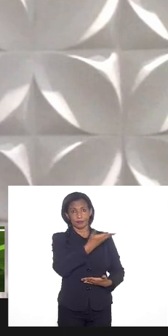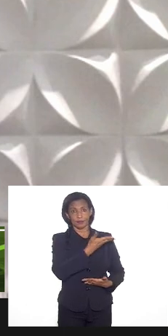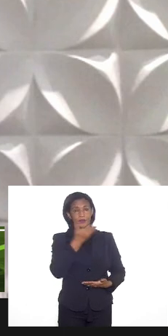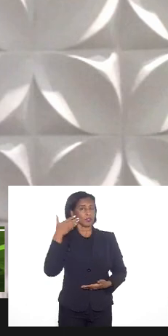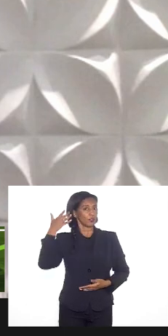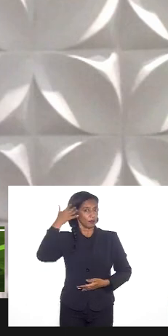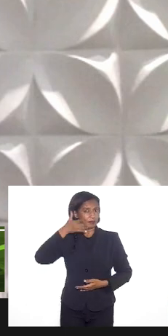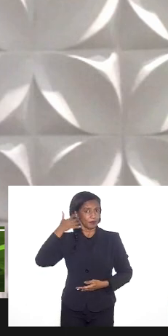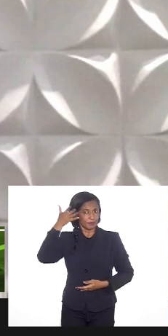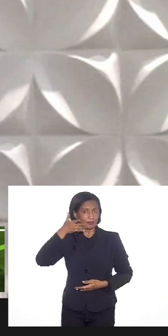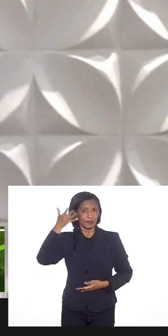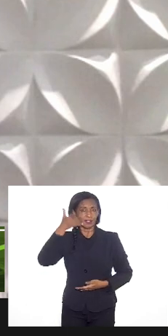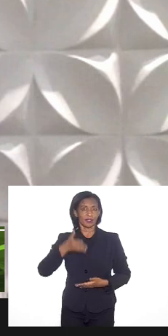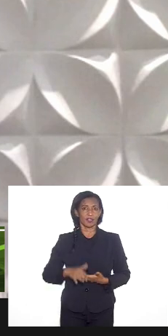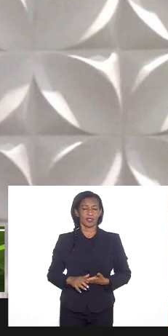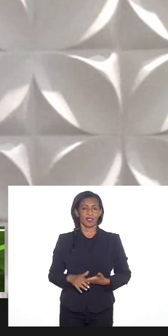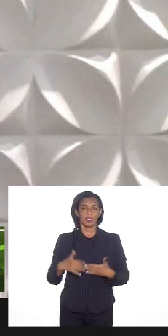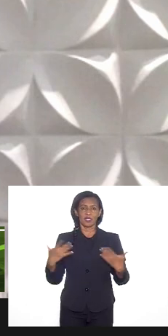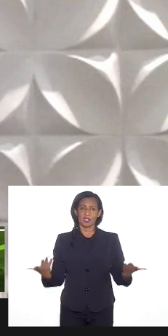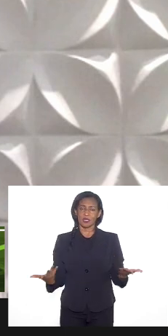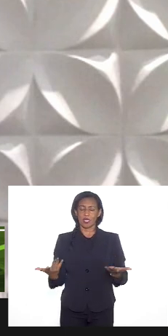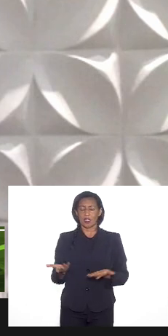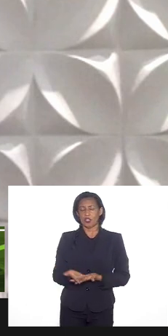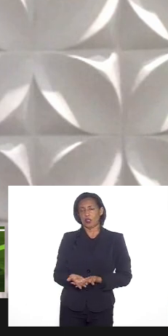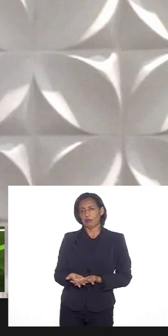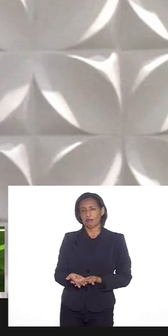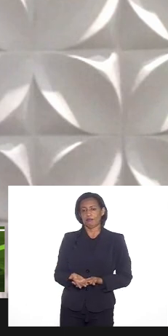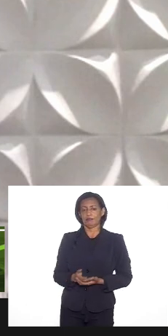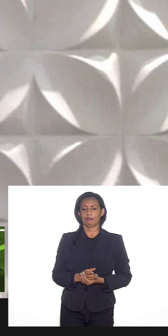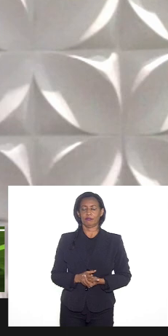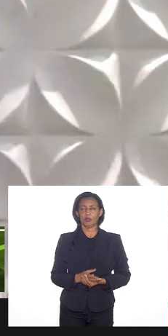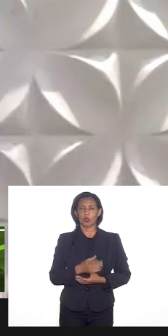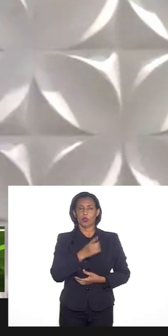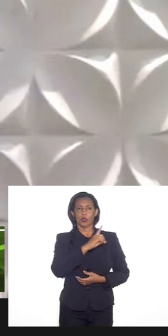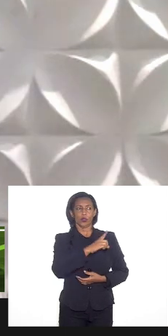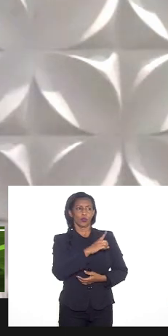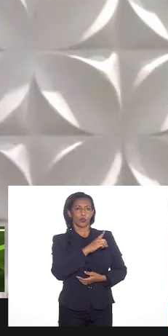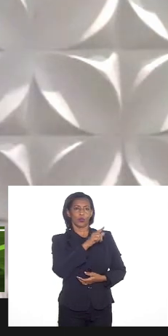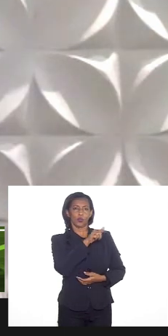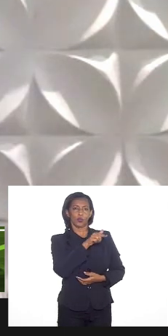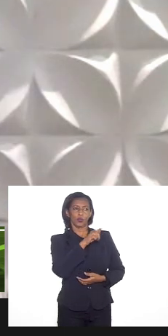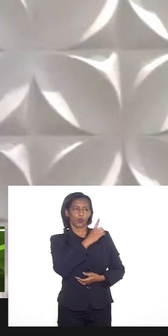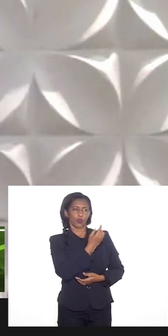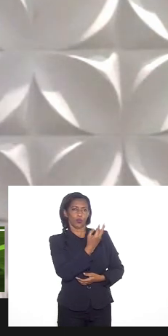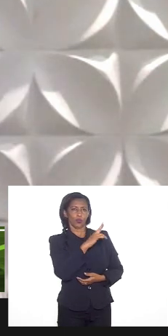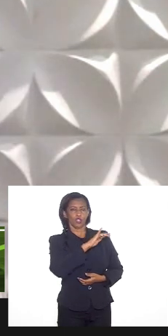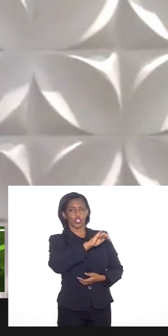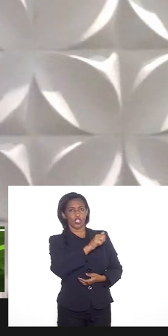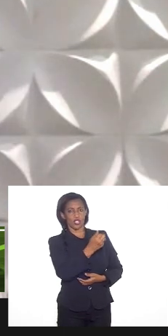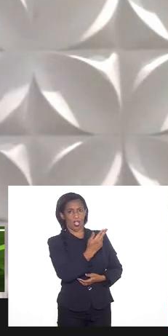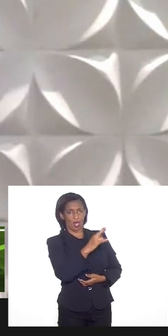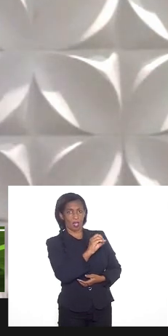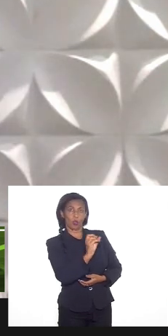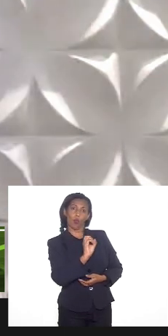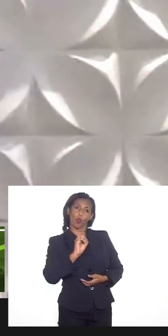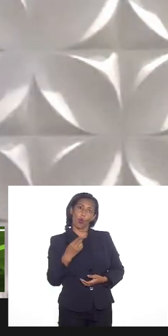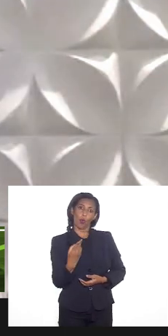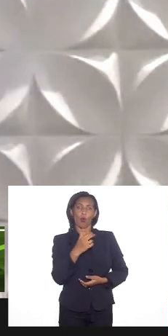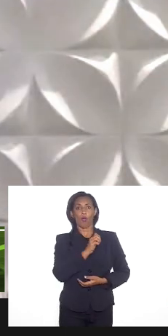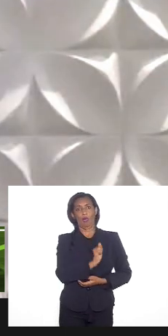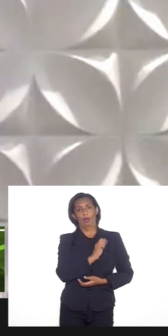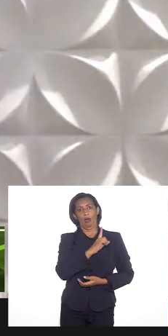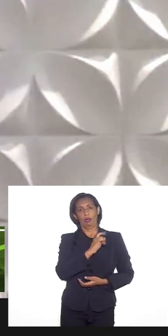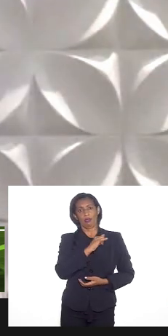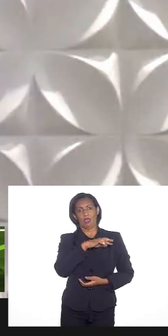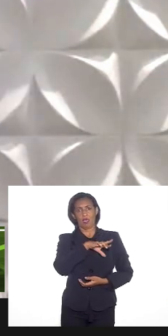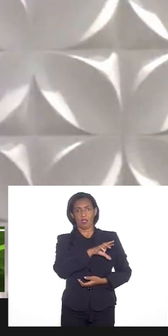palestrantes, seja na figura do doutor Jairo ou do doutor Adailton, quando fala